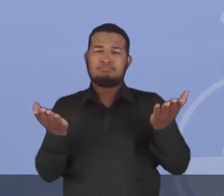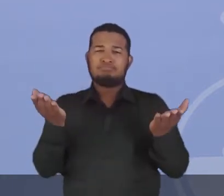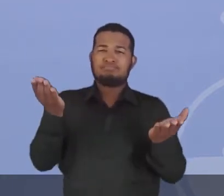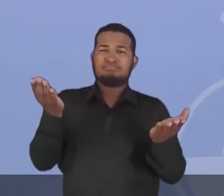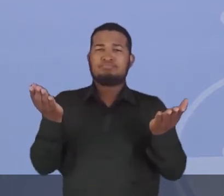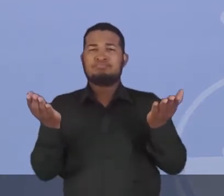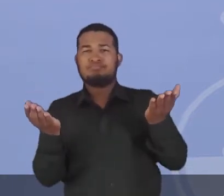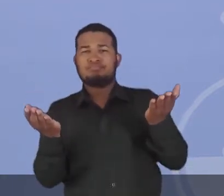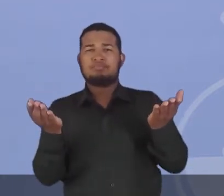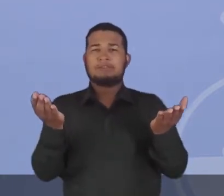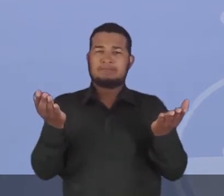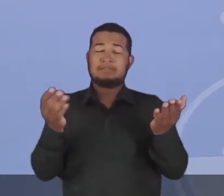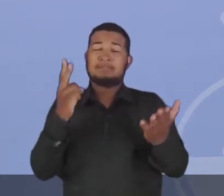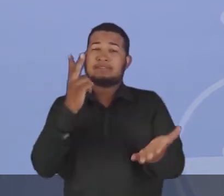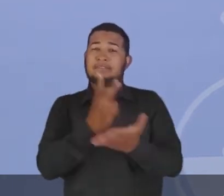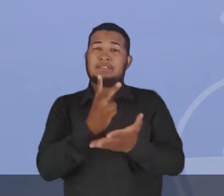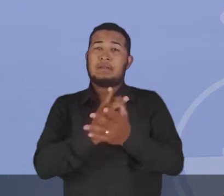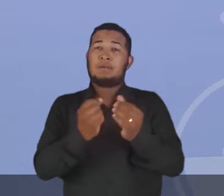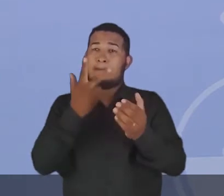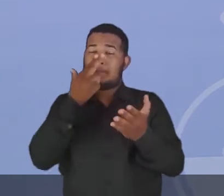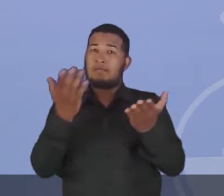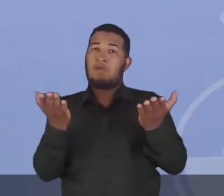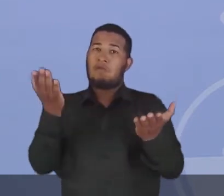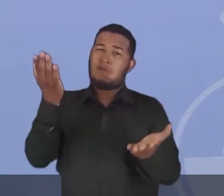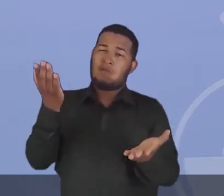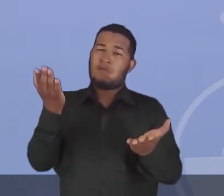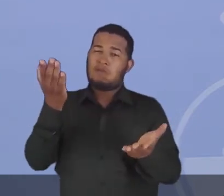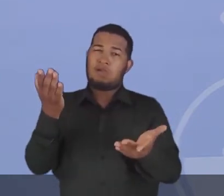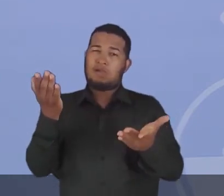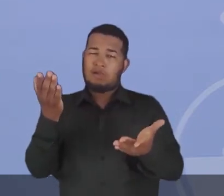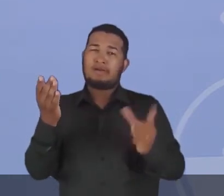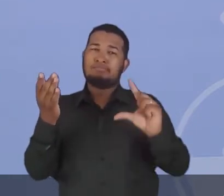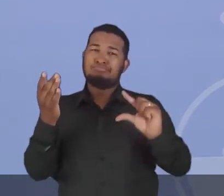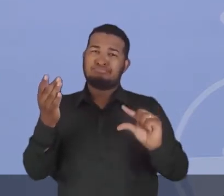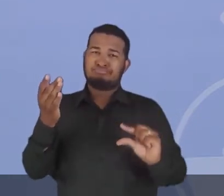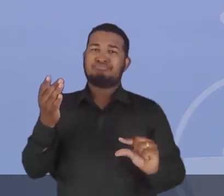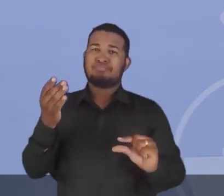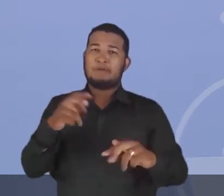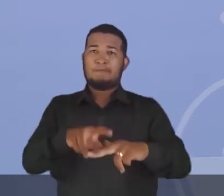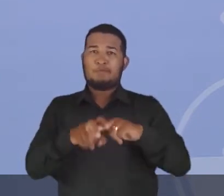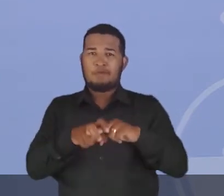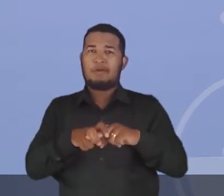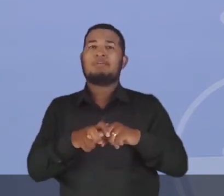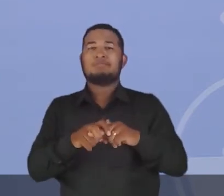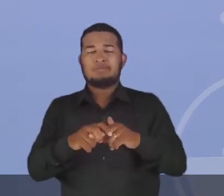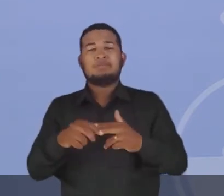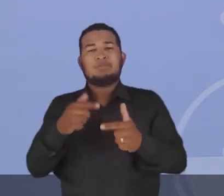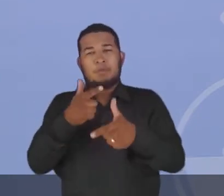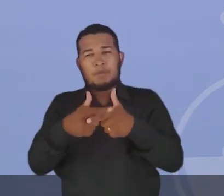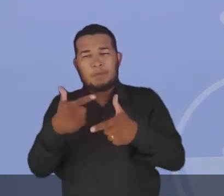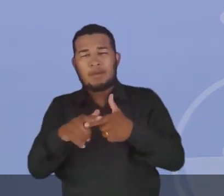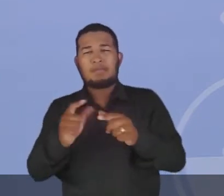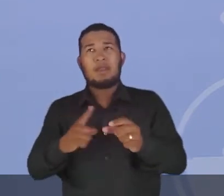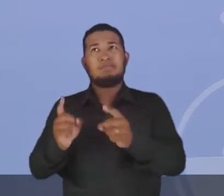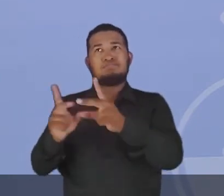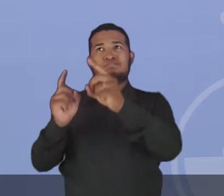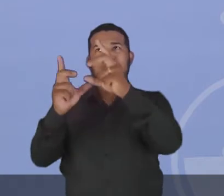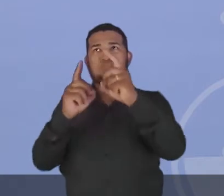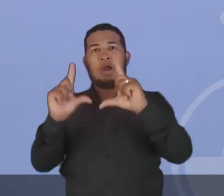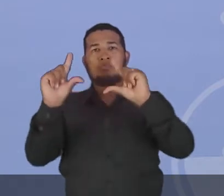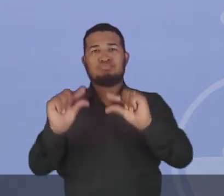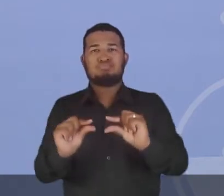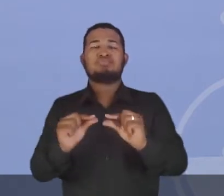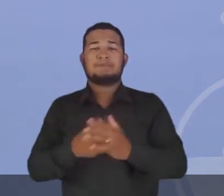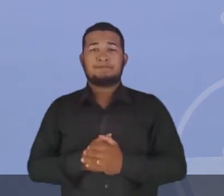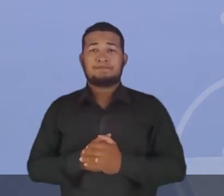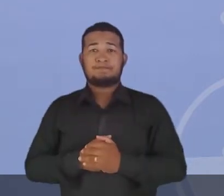balança comercial fica sempre pendendo aí para o déficit devido ao valor dessa exportação. Bom,